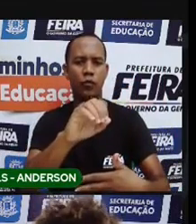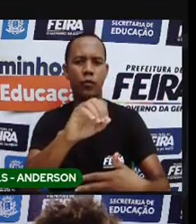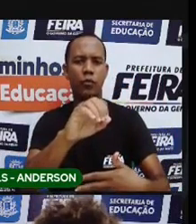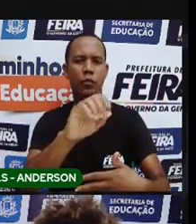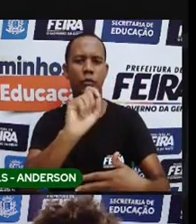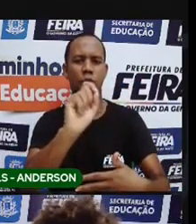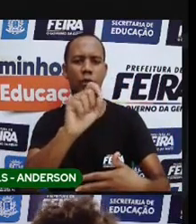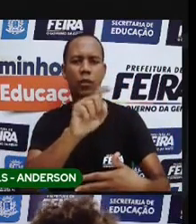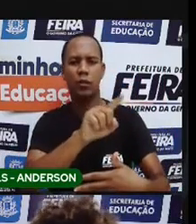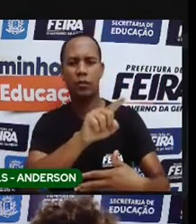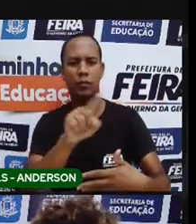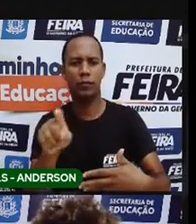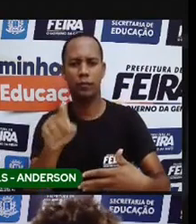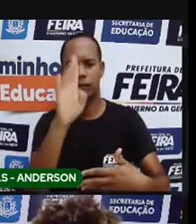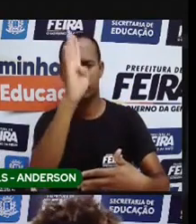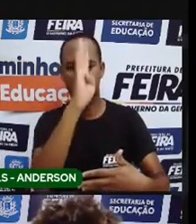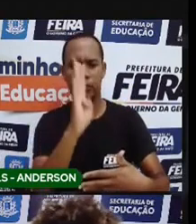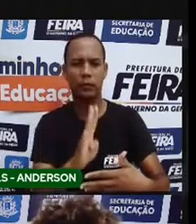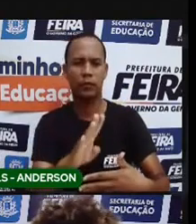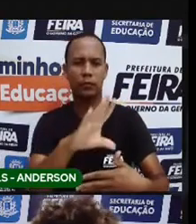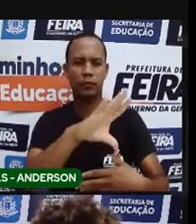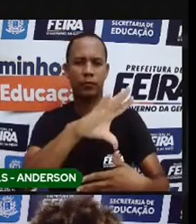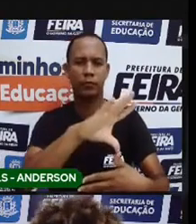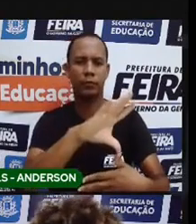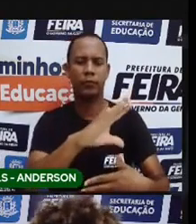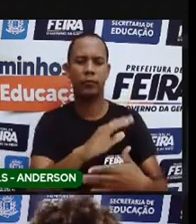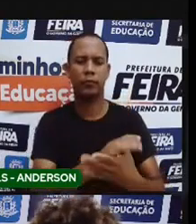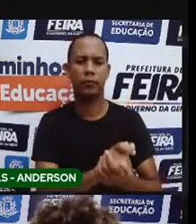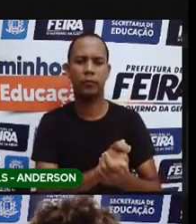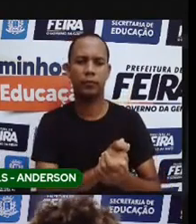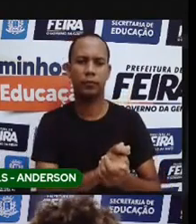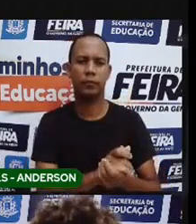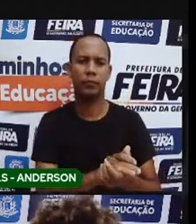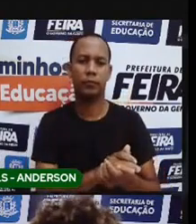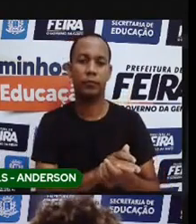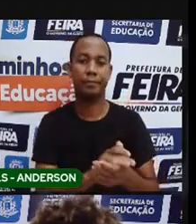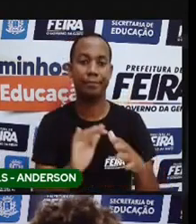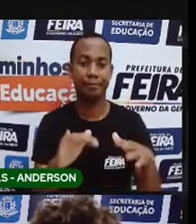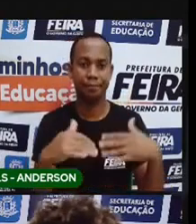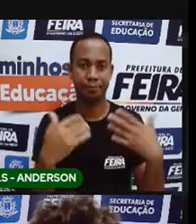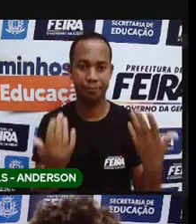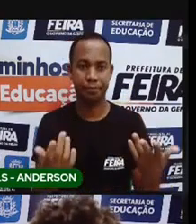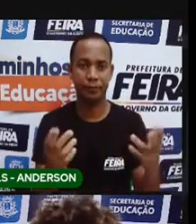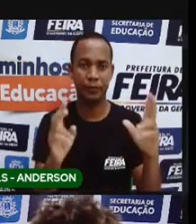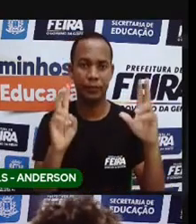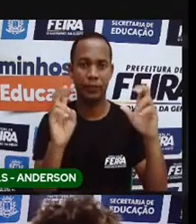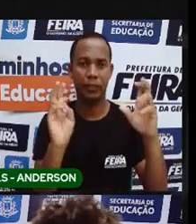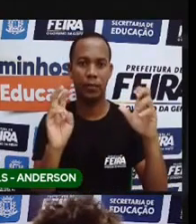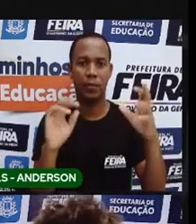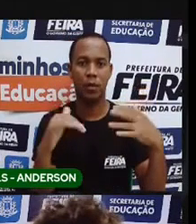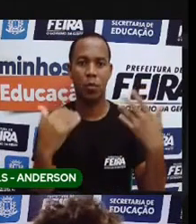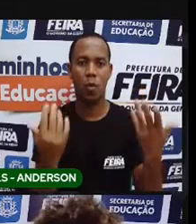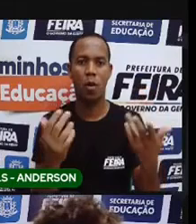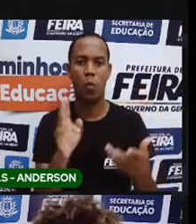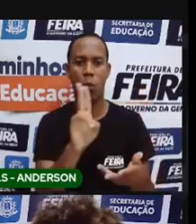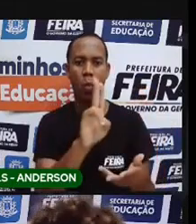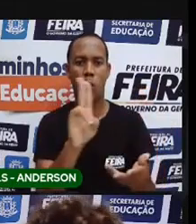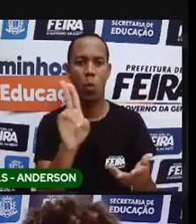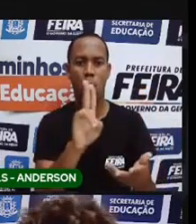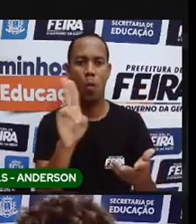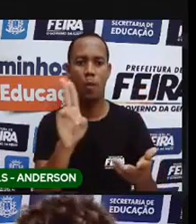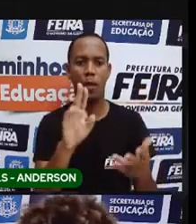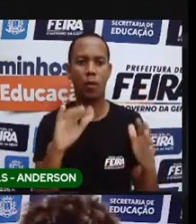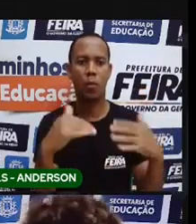chegada dos portugueses né então isso é o título o que é o título o nome que se dá